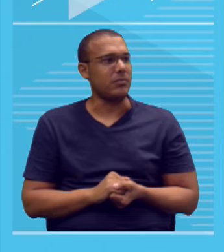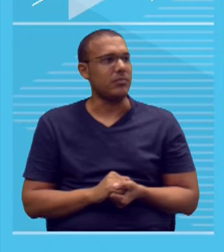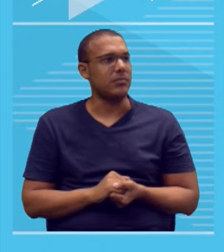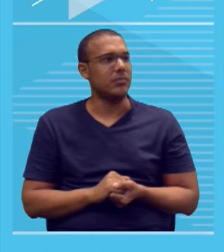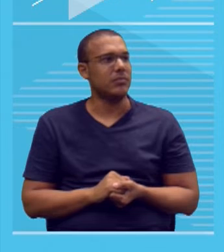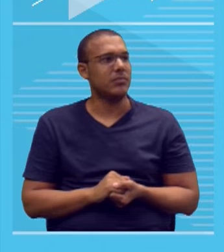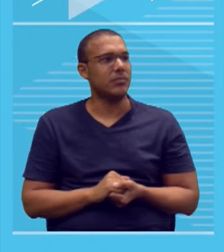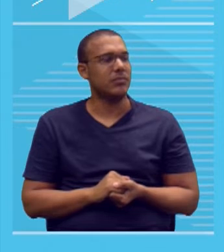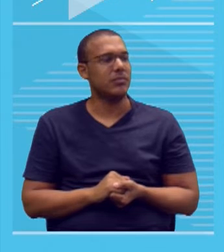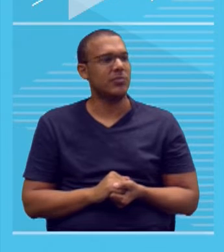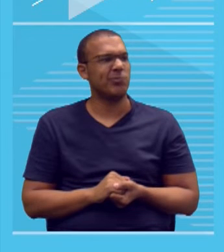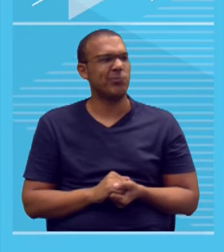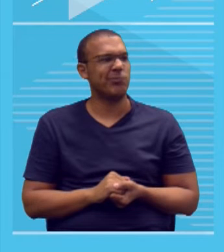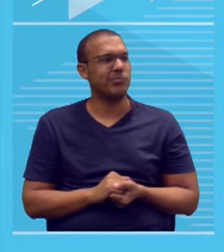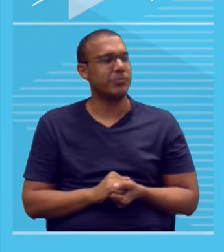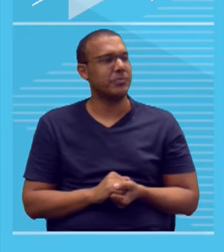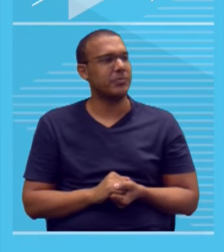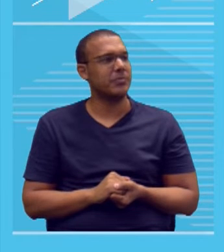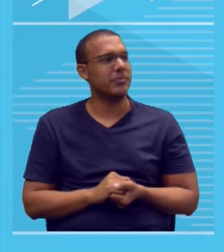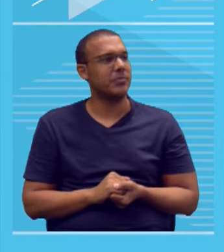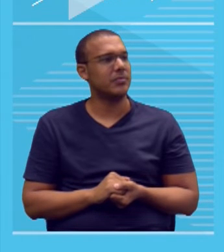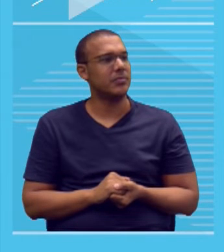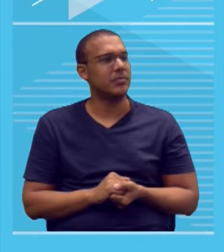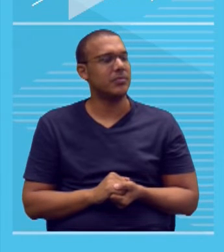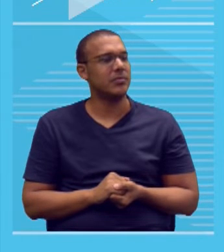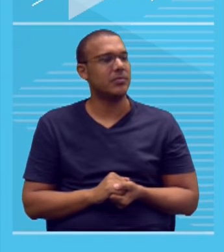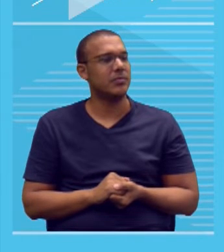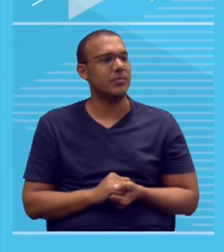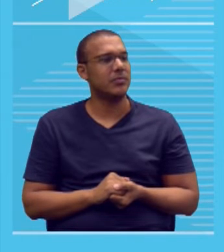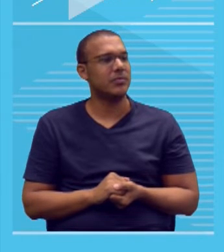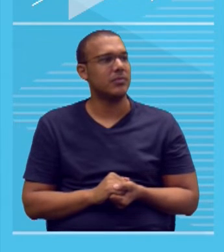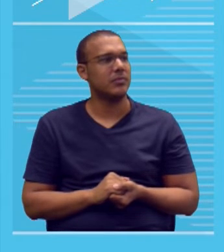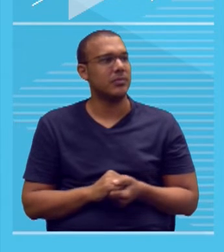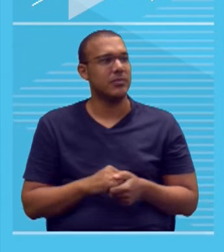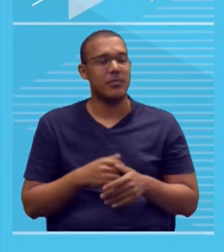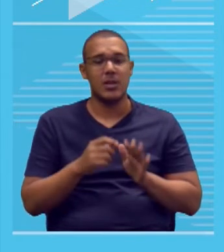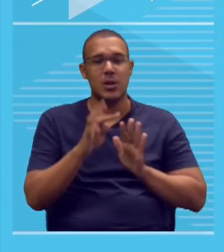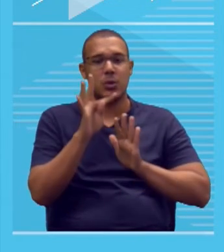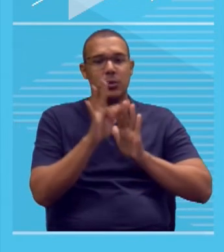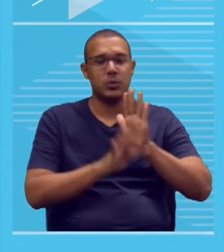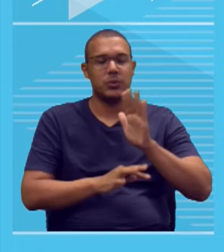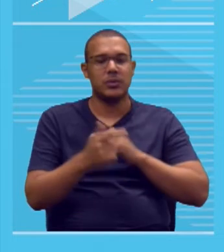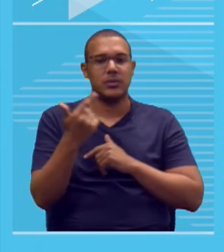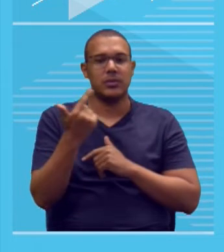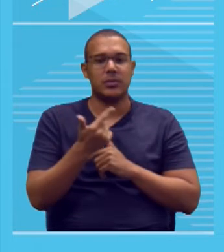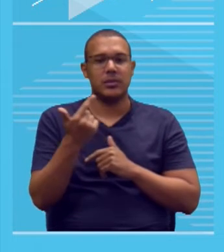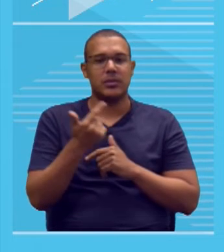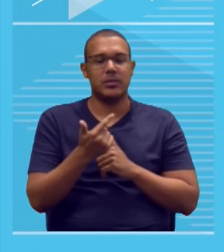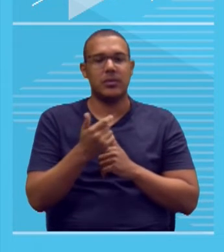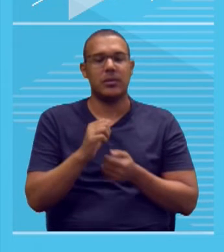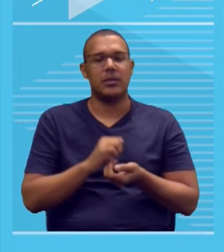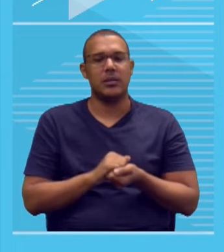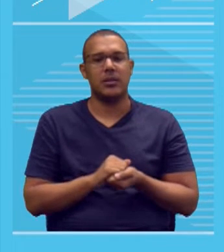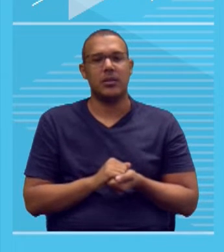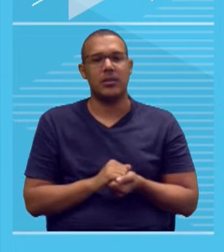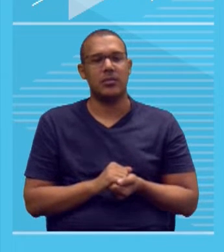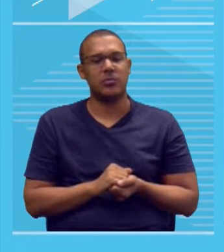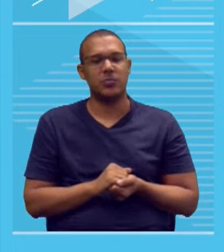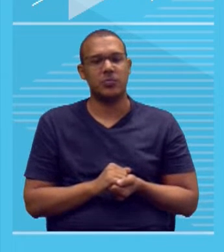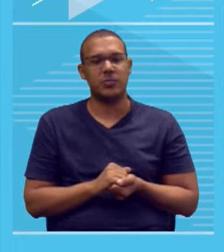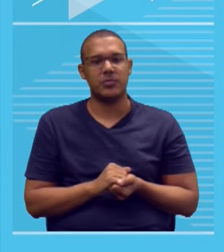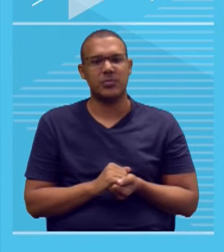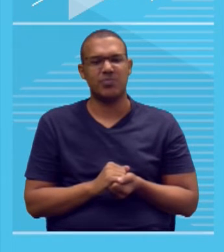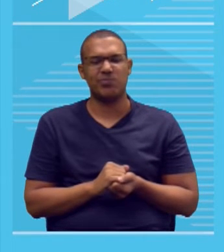Instituto Nacional de Estudos e Pesquisa Níseo Teixeira. Aí vem o texto 2, falando ainda dos algoritmos, a silenciosa